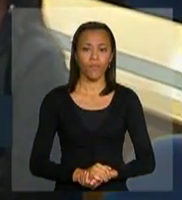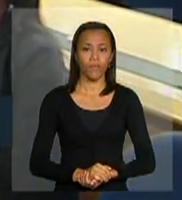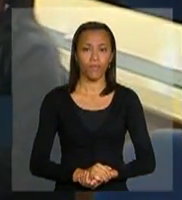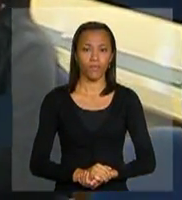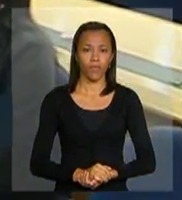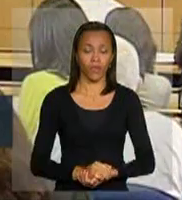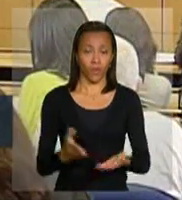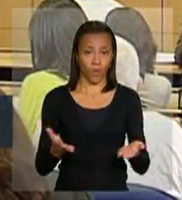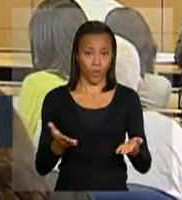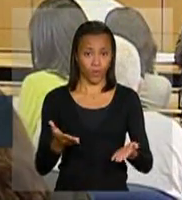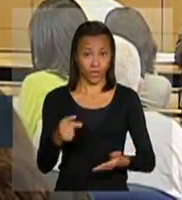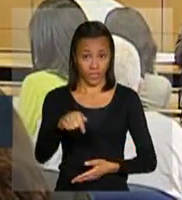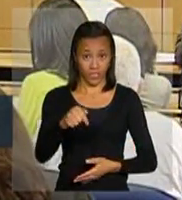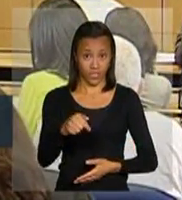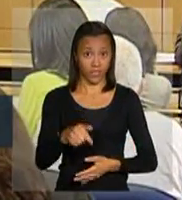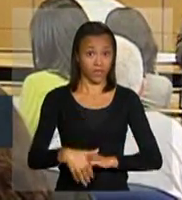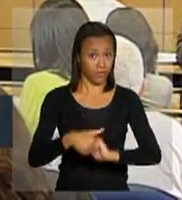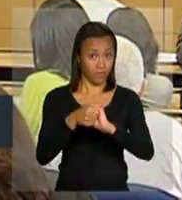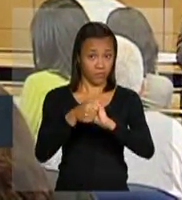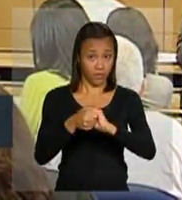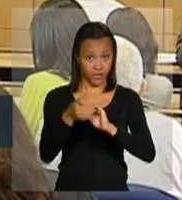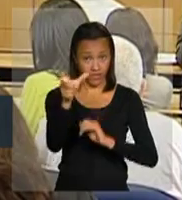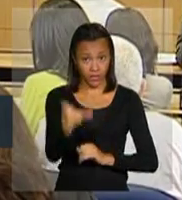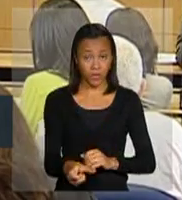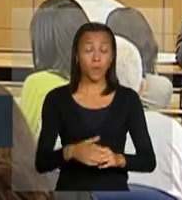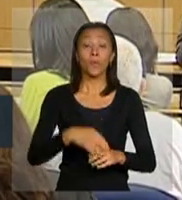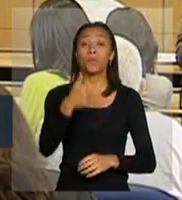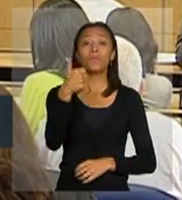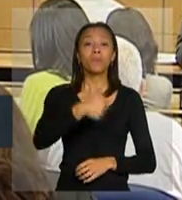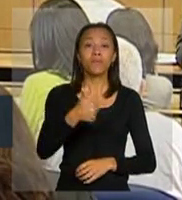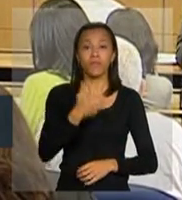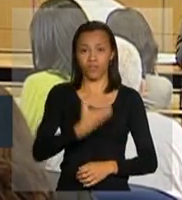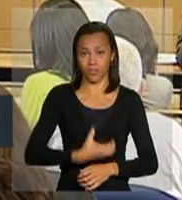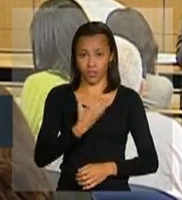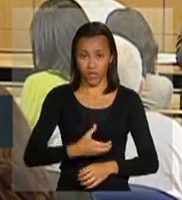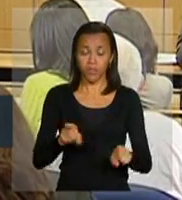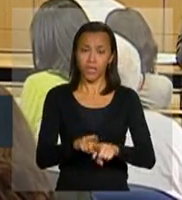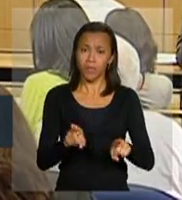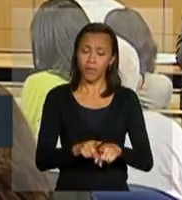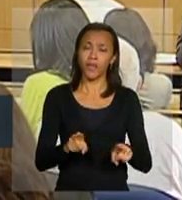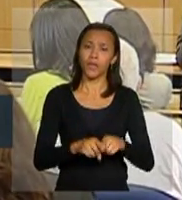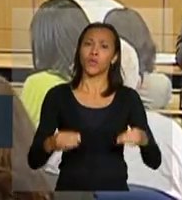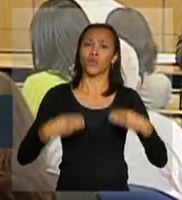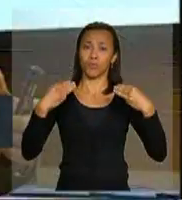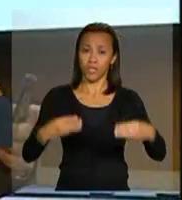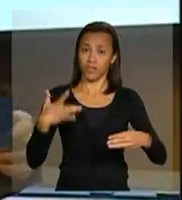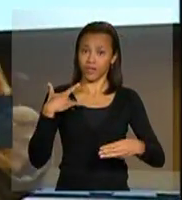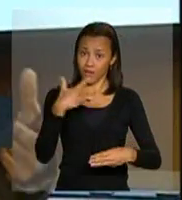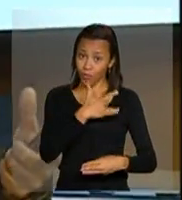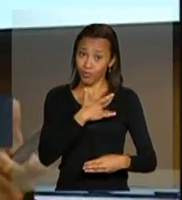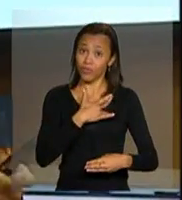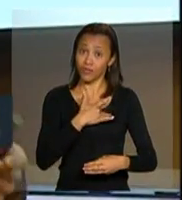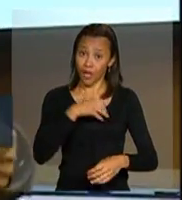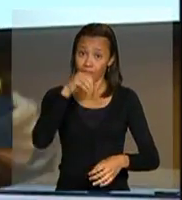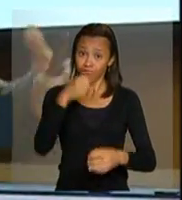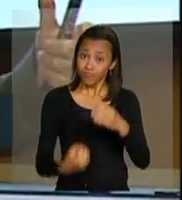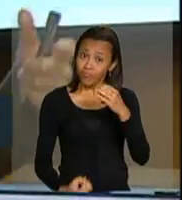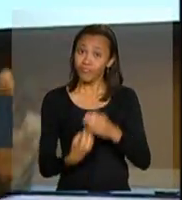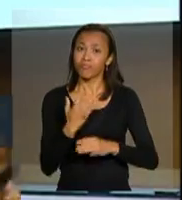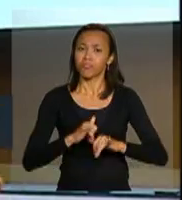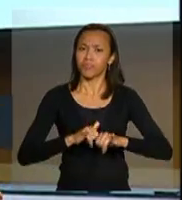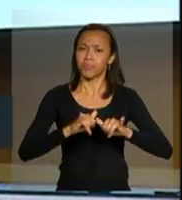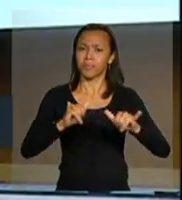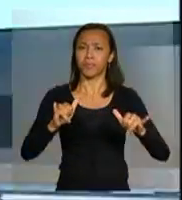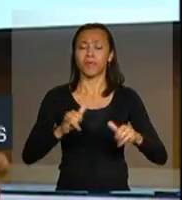Essa apresentação está relacionada, evidentemente, com o primeiro de dezembro e pela primeira vez o Ministério da Saúde está fazendo uma grande mobilização que vai durar esses